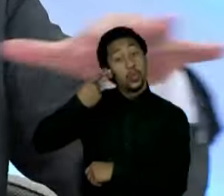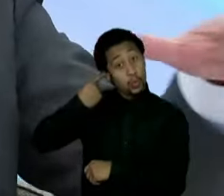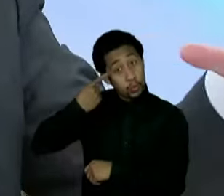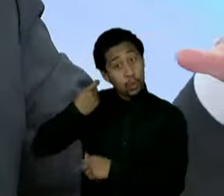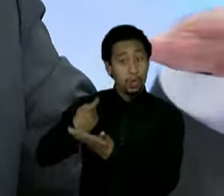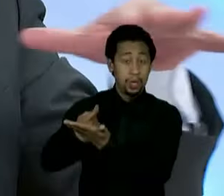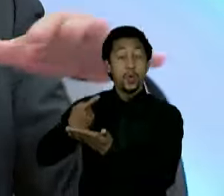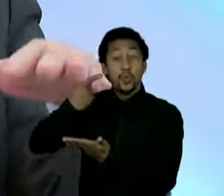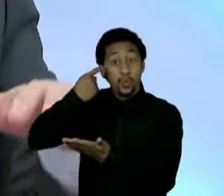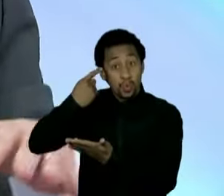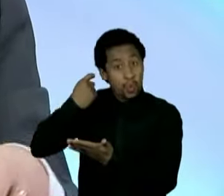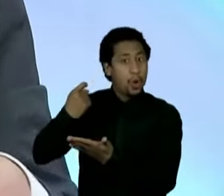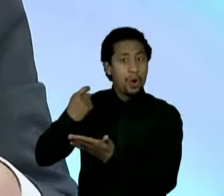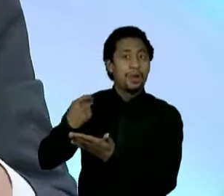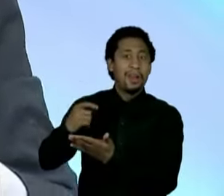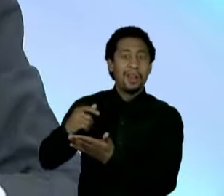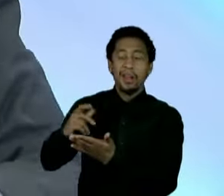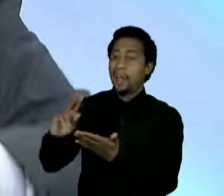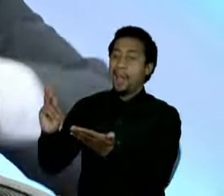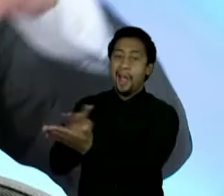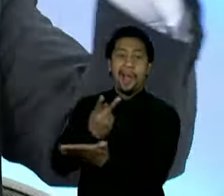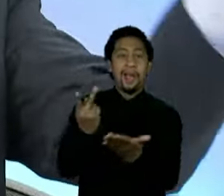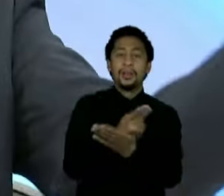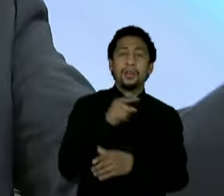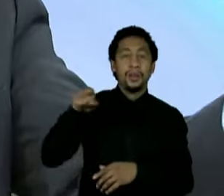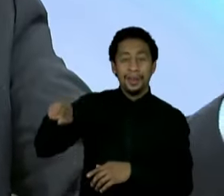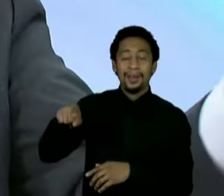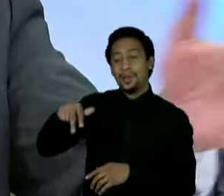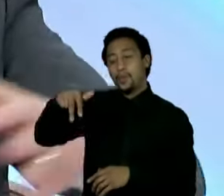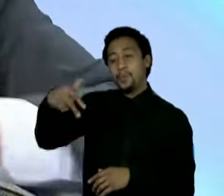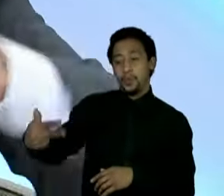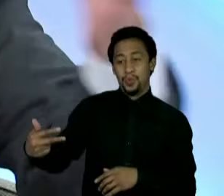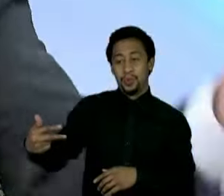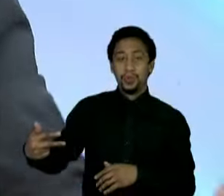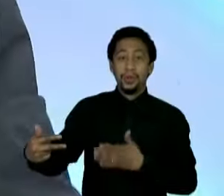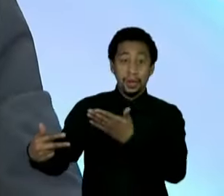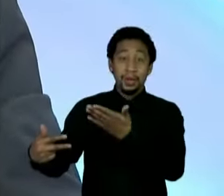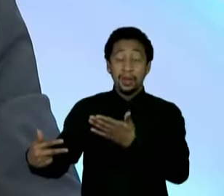sepulcro ambulante, onde ele senta de um lado, as pessoas levantam do outro.